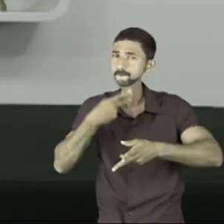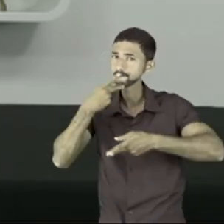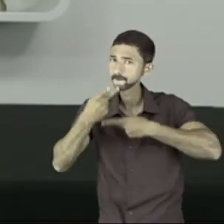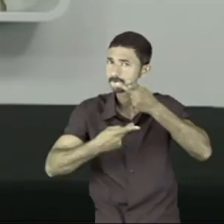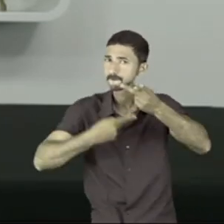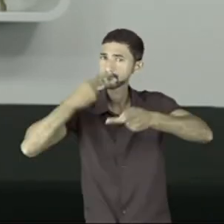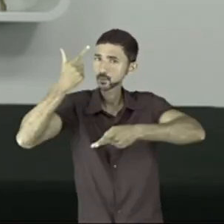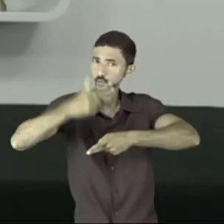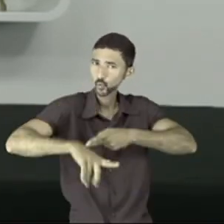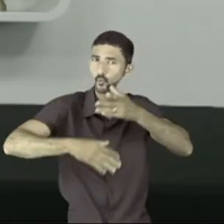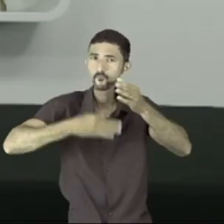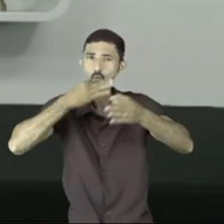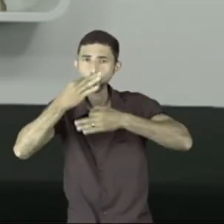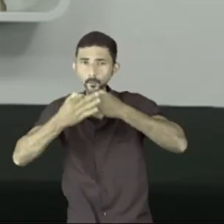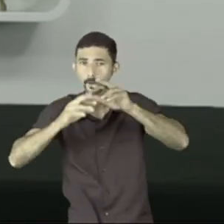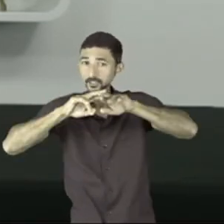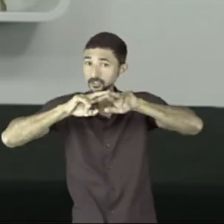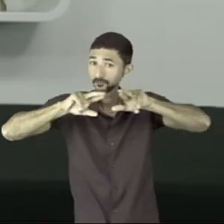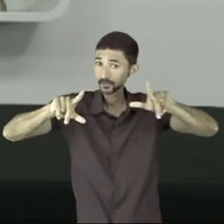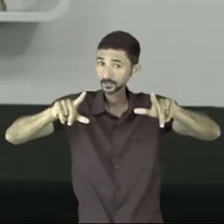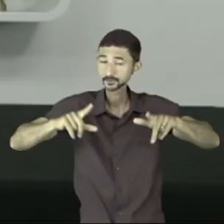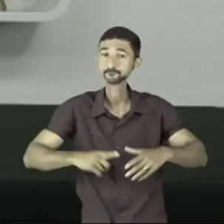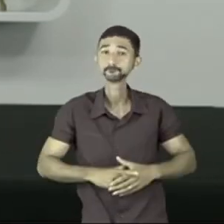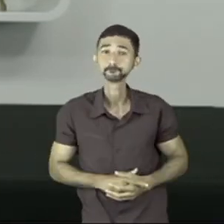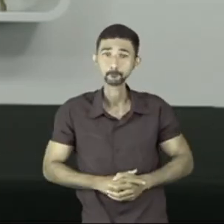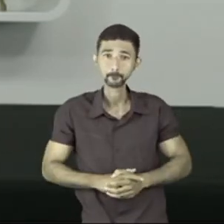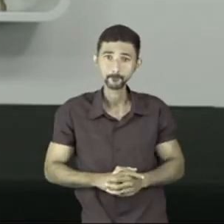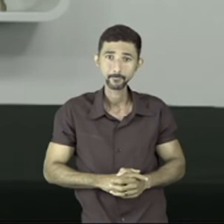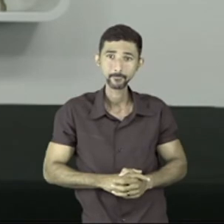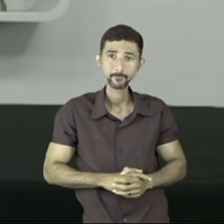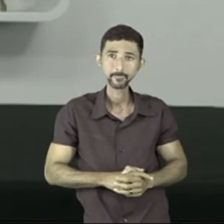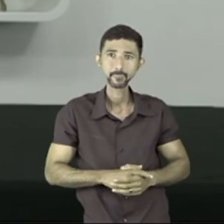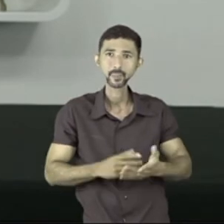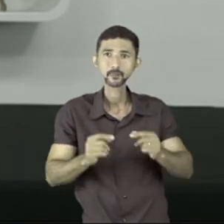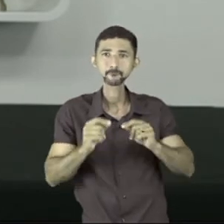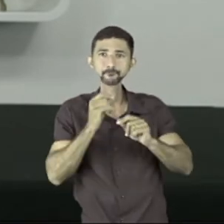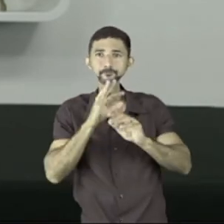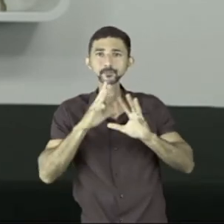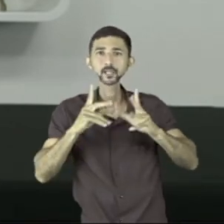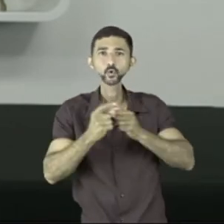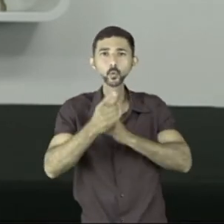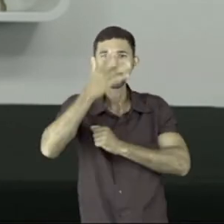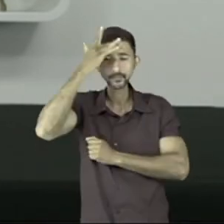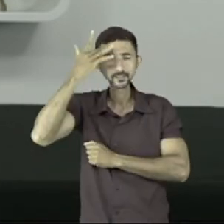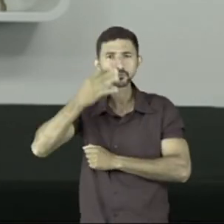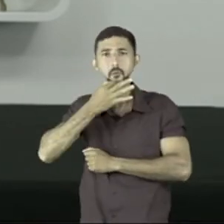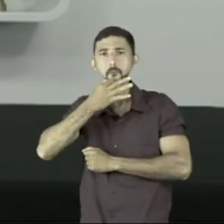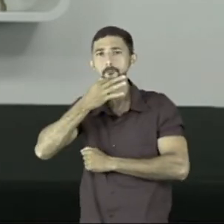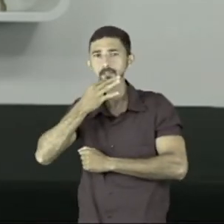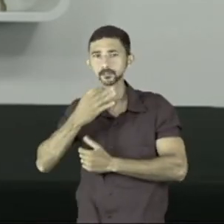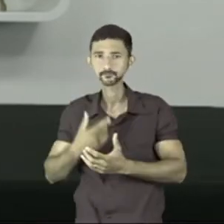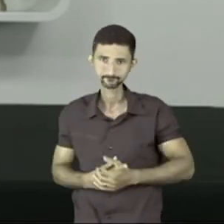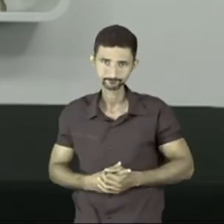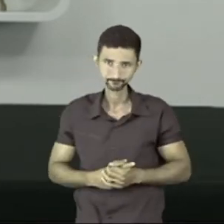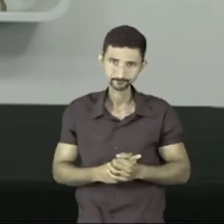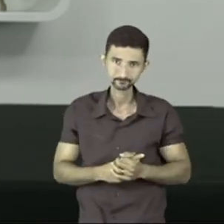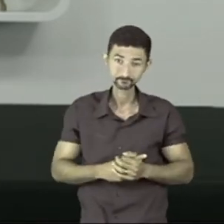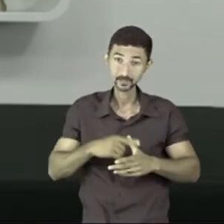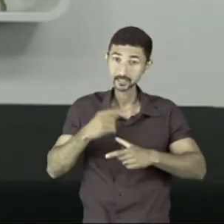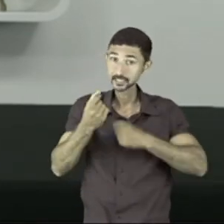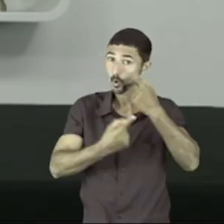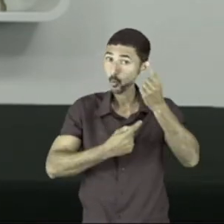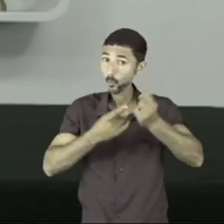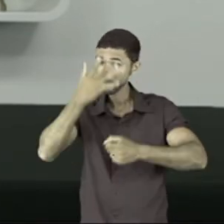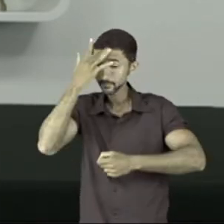você aqui opinião e argumento são duas coisas diferentes todo mundo pode ter uma opinião mas nem todo mundo